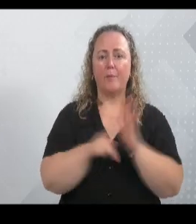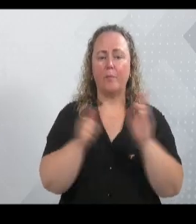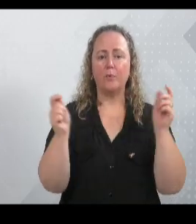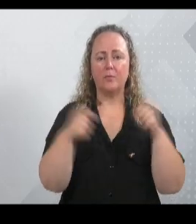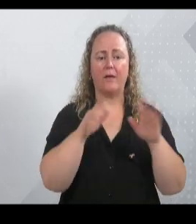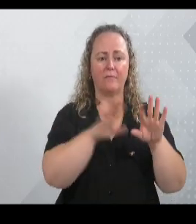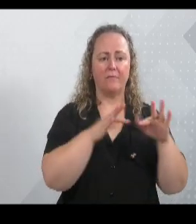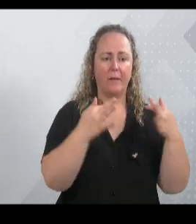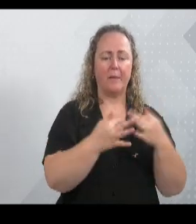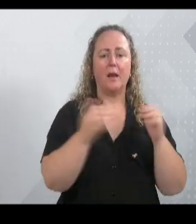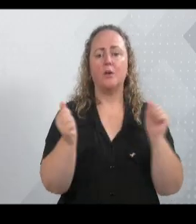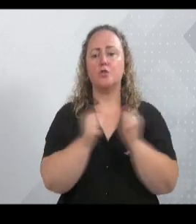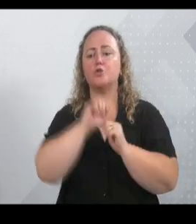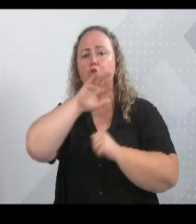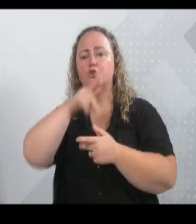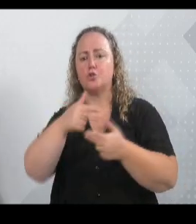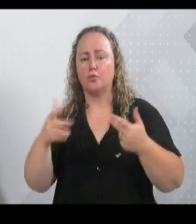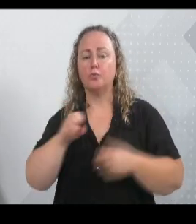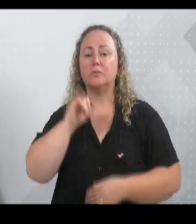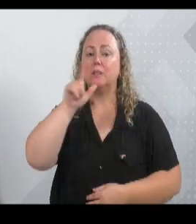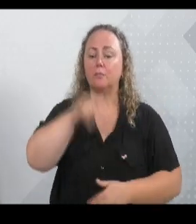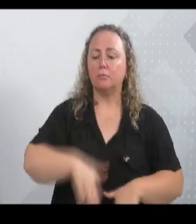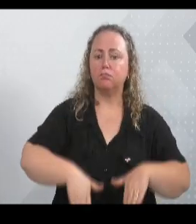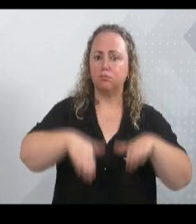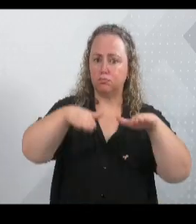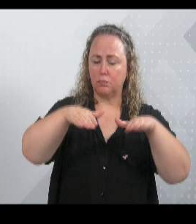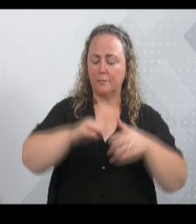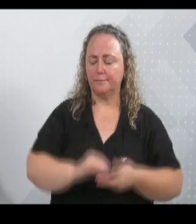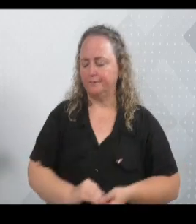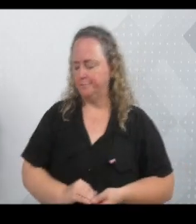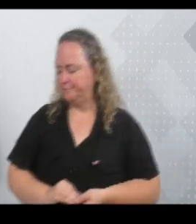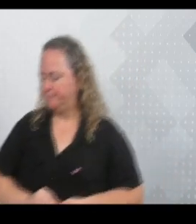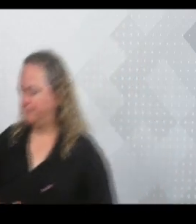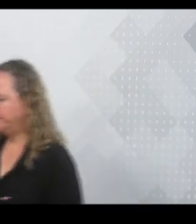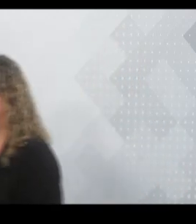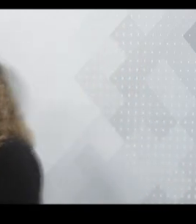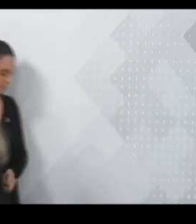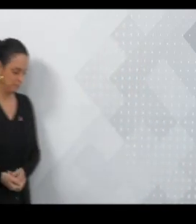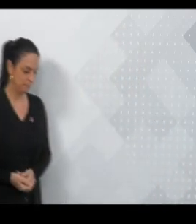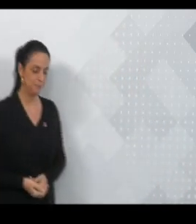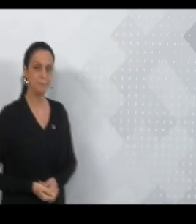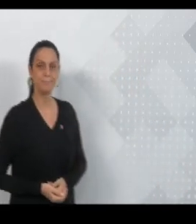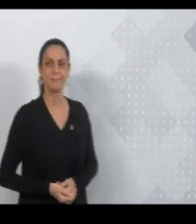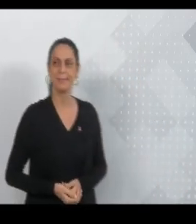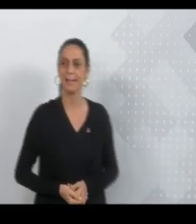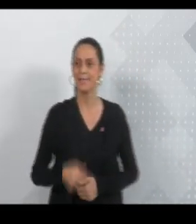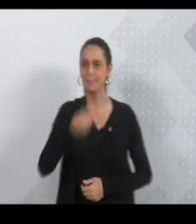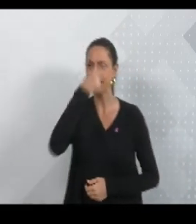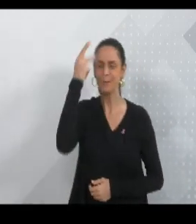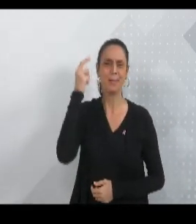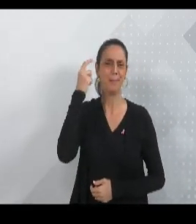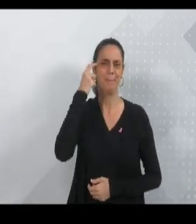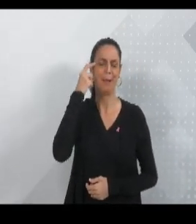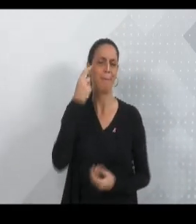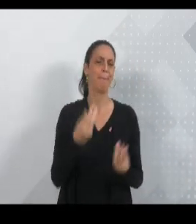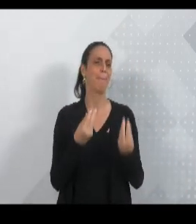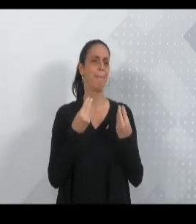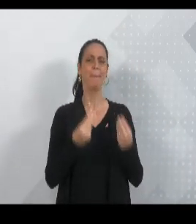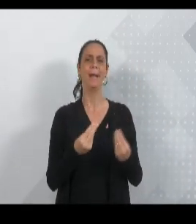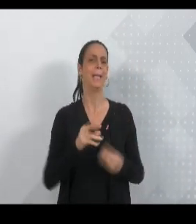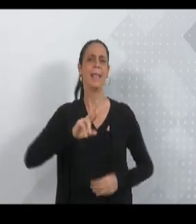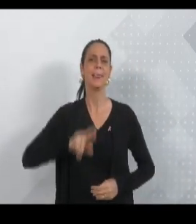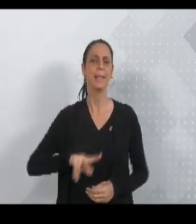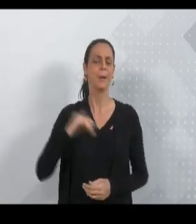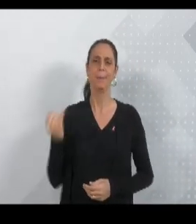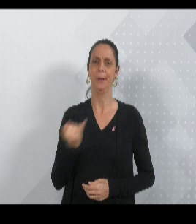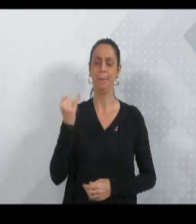abrigar animais domésticos em casos de enchente ou enxurradas. Essas pessoas achavam que não tinha importância a isso. Graças a Deus, e quero aqui